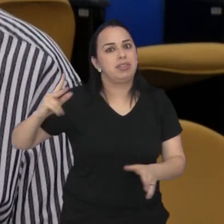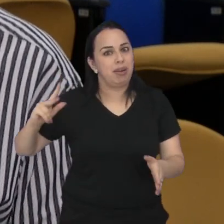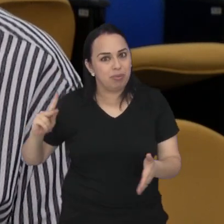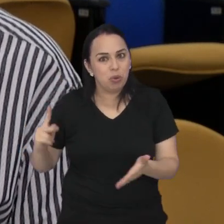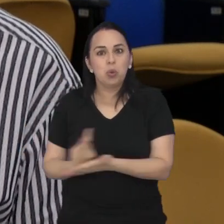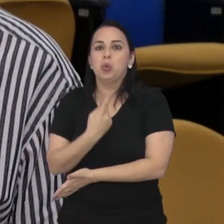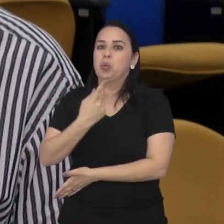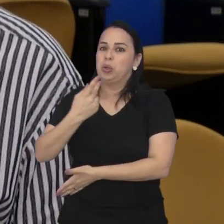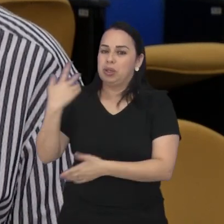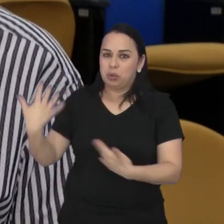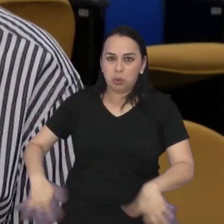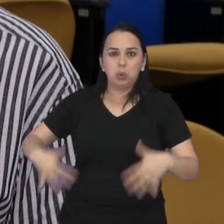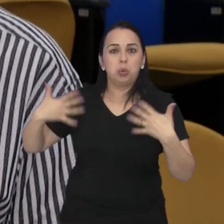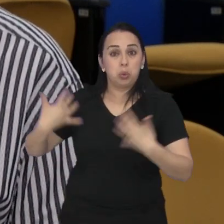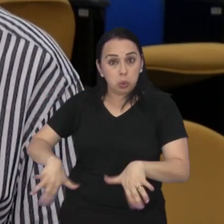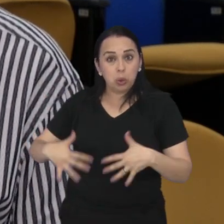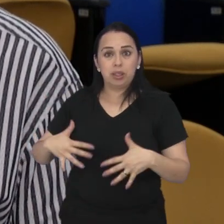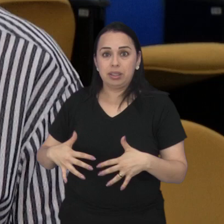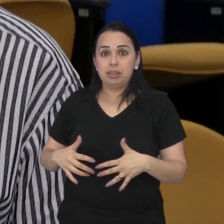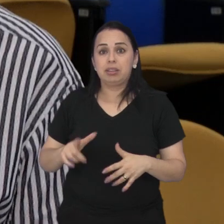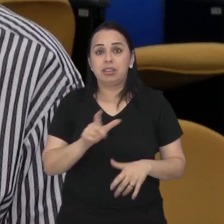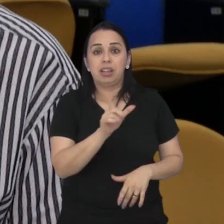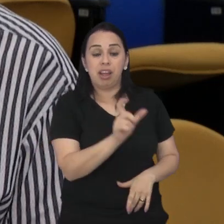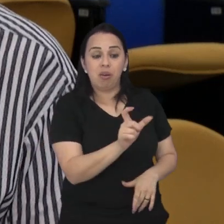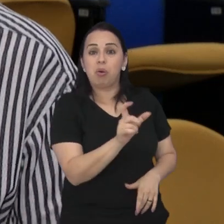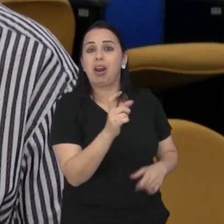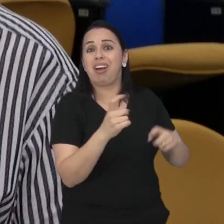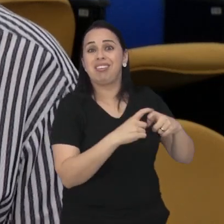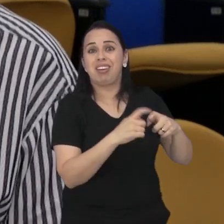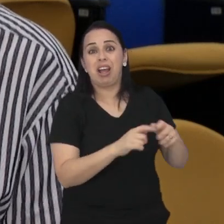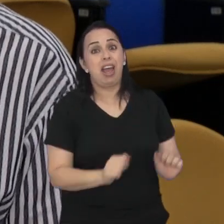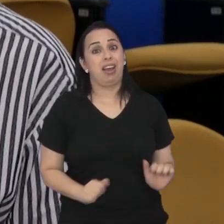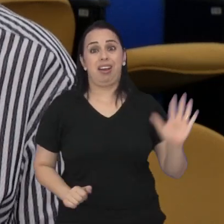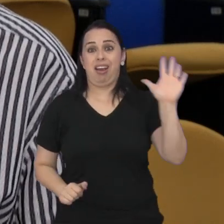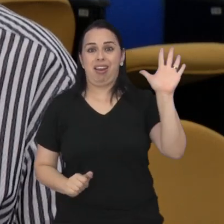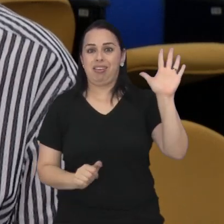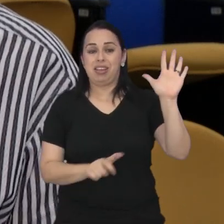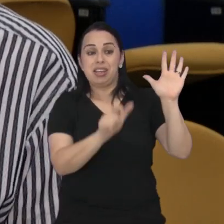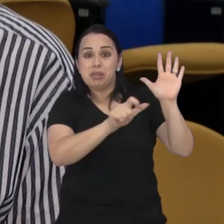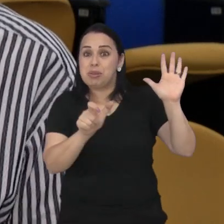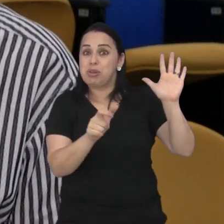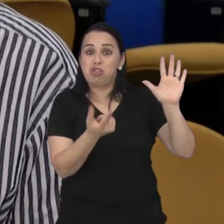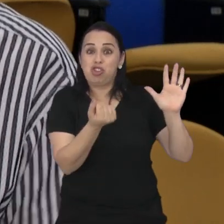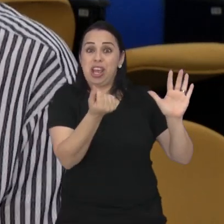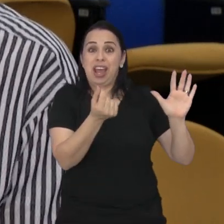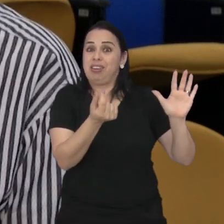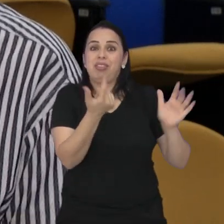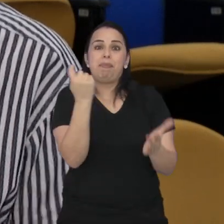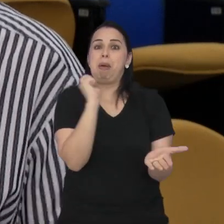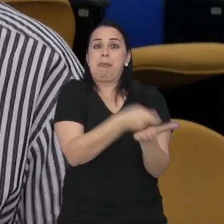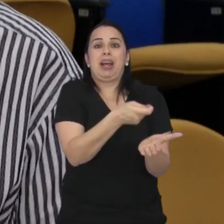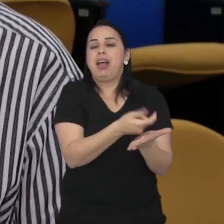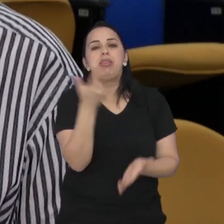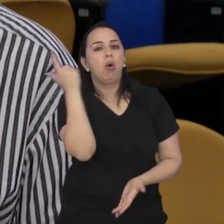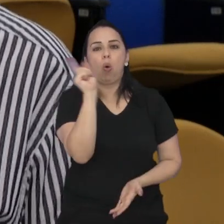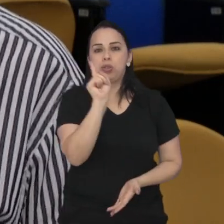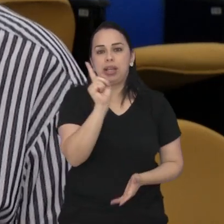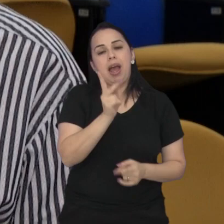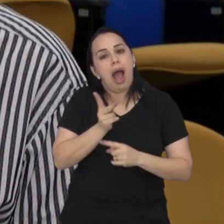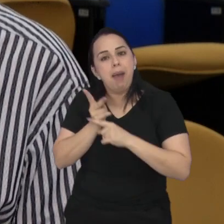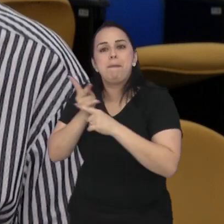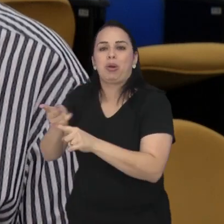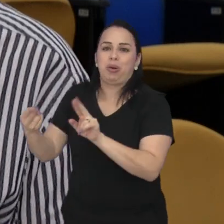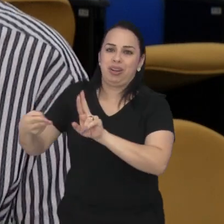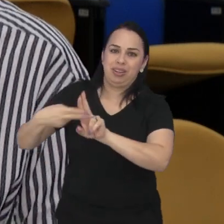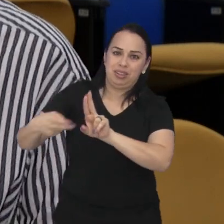muito, viu? Acontecendo basicamente isso, porque os planos de saúde encareceram, e hoje as pessoas não estão ganhando o suficiente para cobrir isso. Então, todo mundo está indo